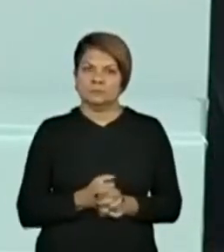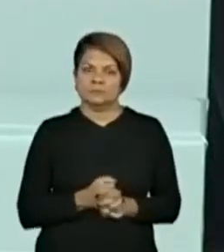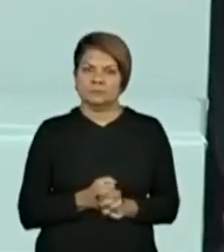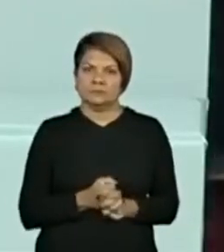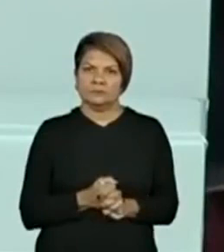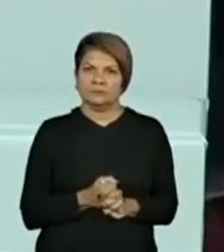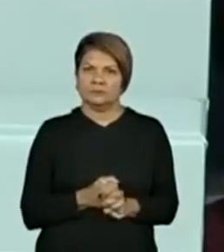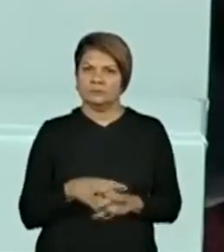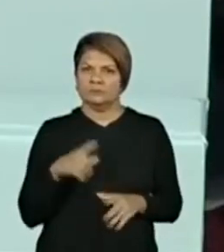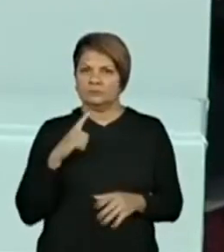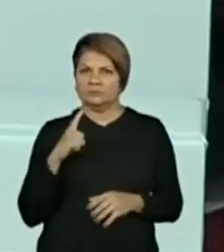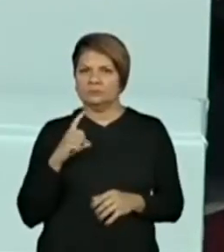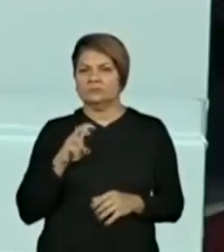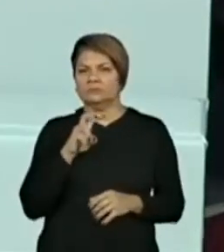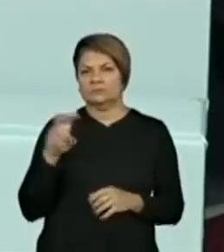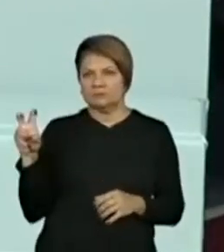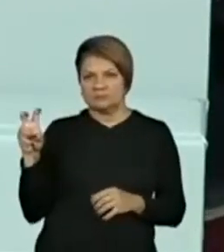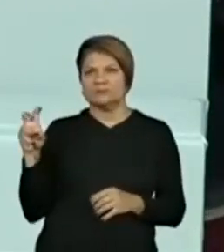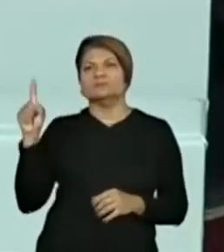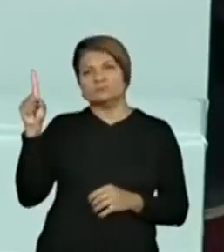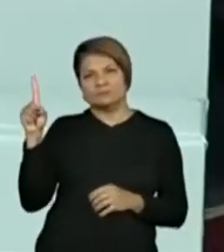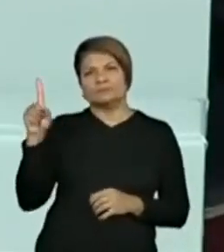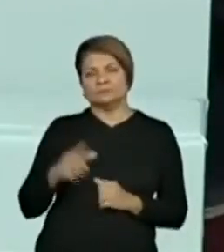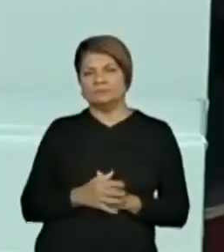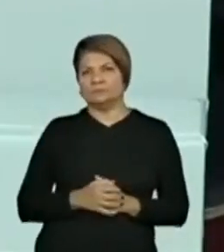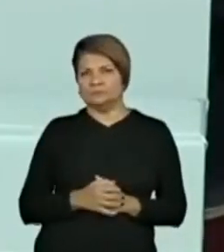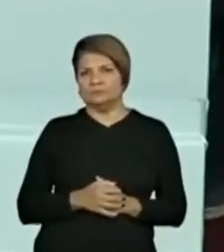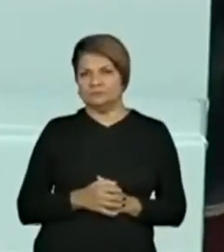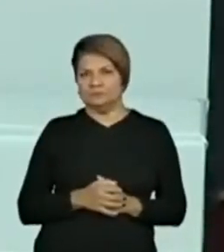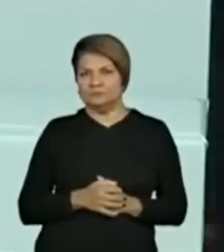Aqui, nós temos o 5 dos 795.